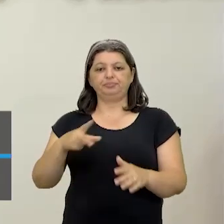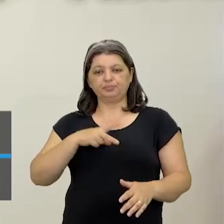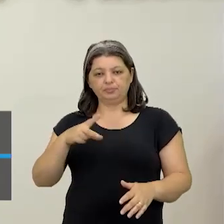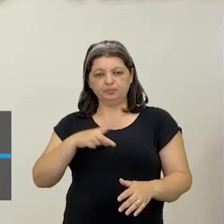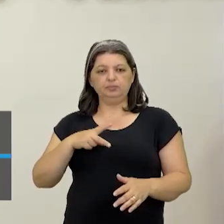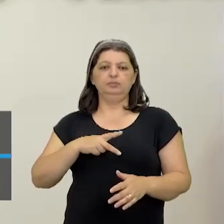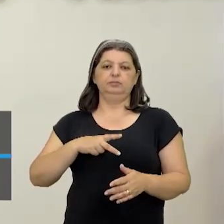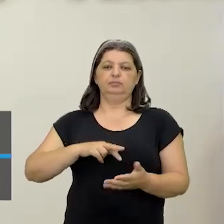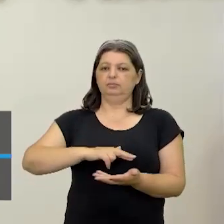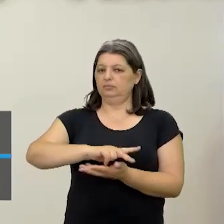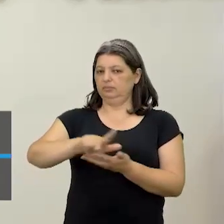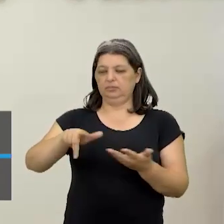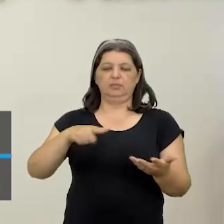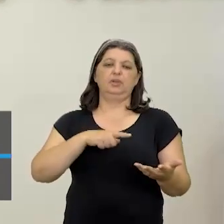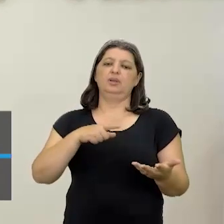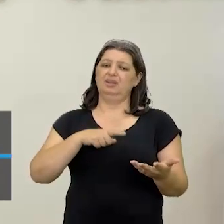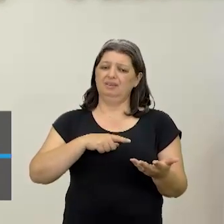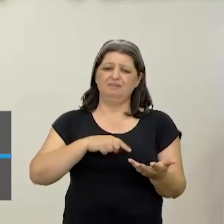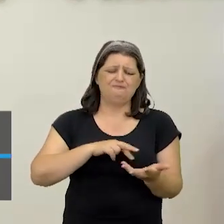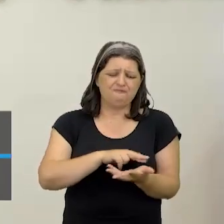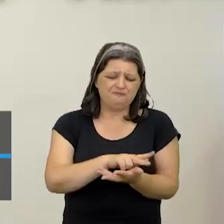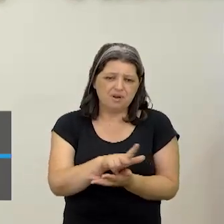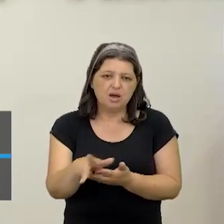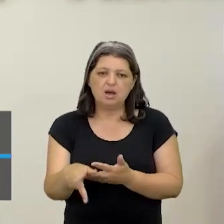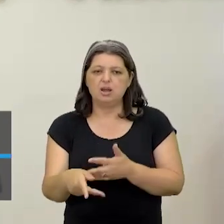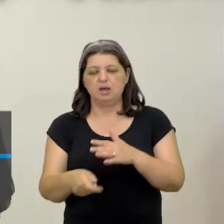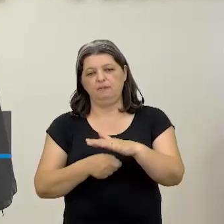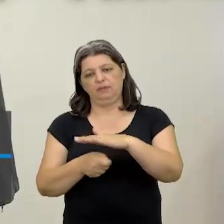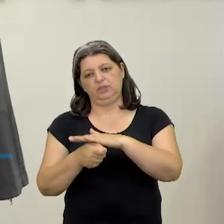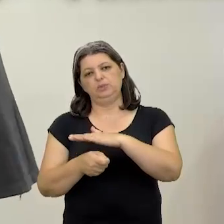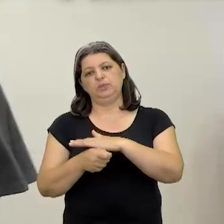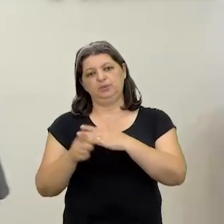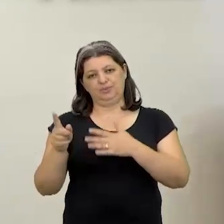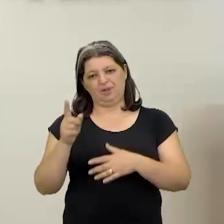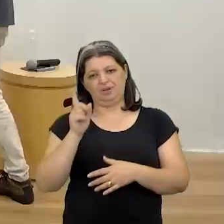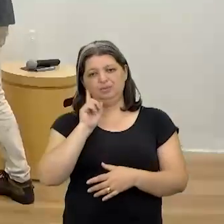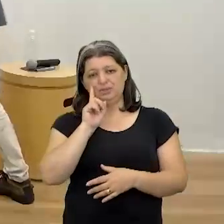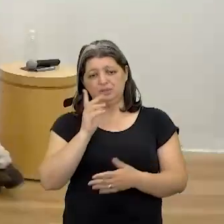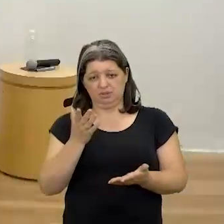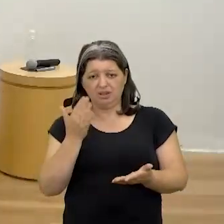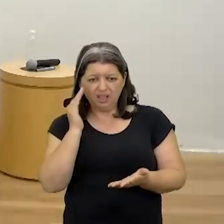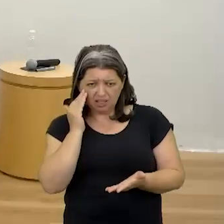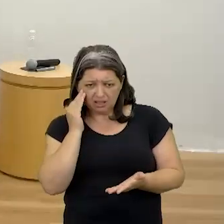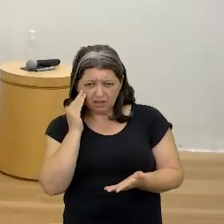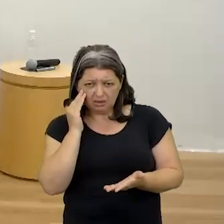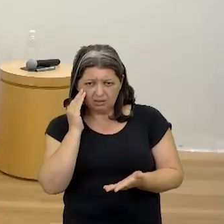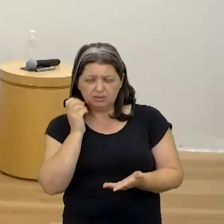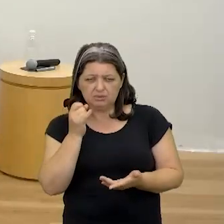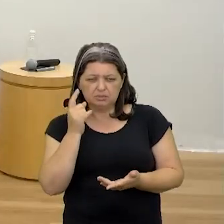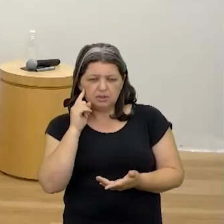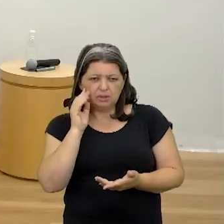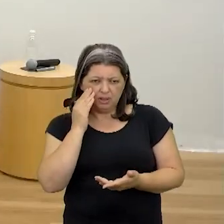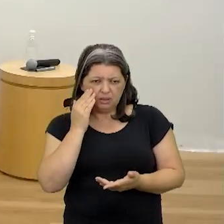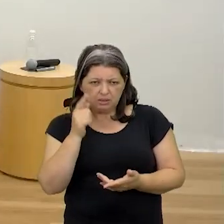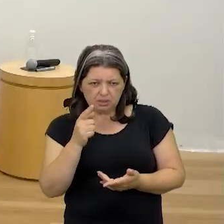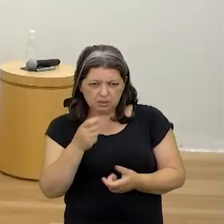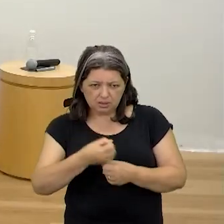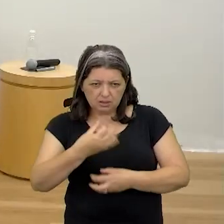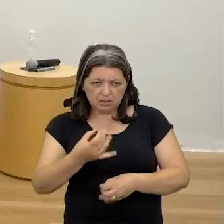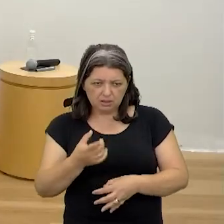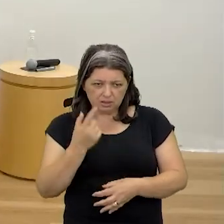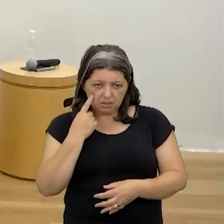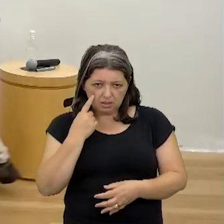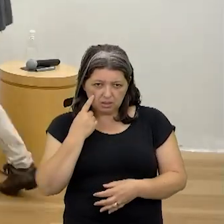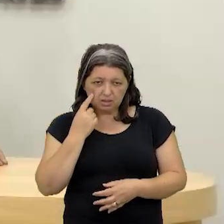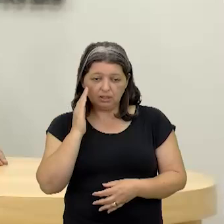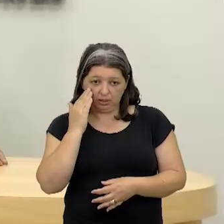caminhão de recursos investidos ali. Sim. Muito bem. Deu pra entender? Se você entendeu a galerinha tá entendendo também.